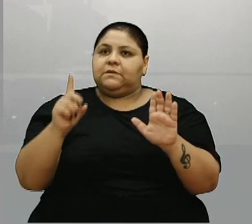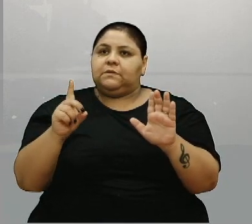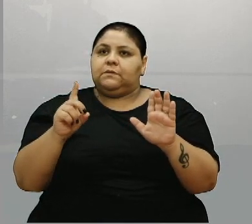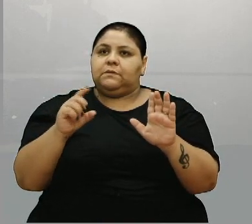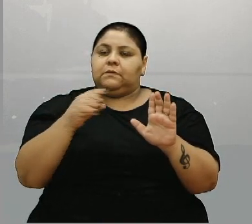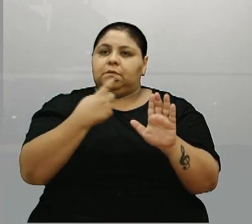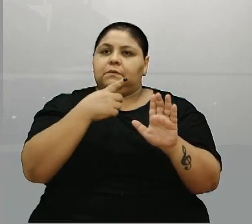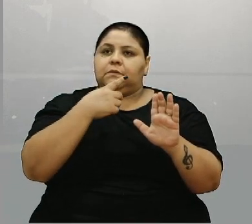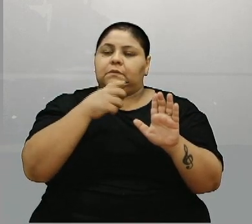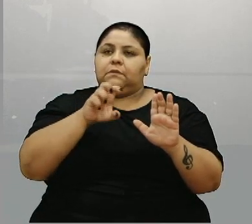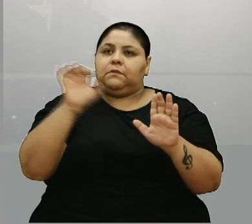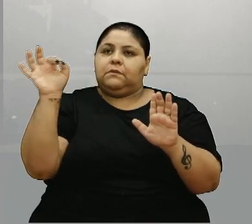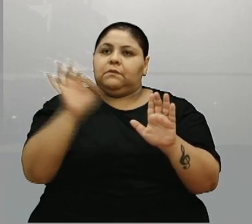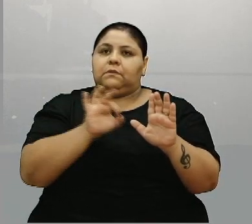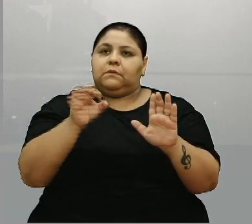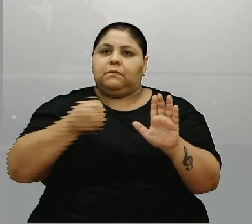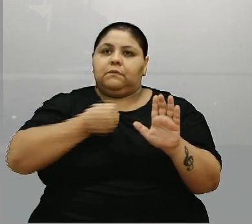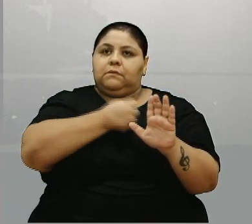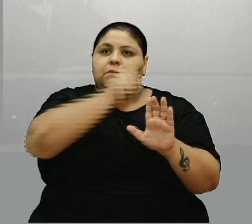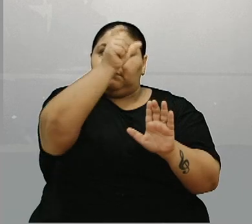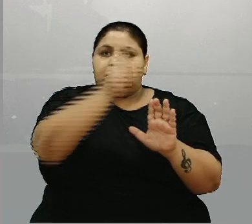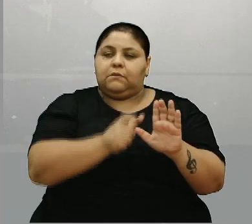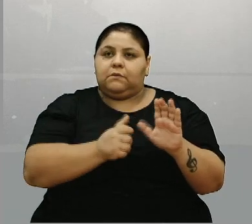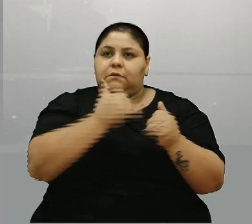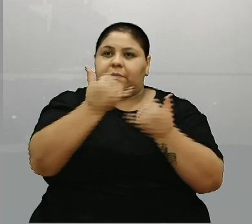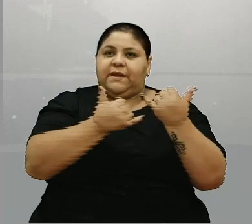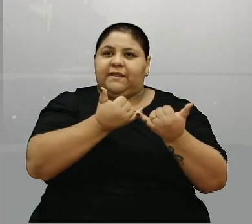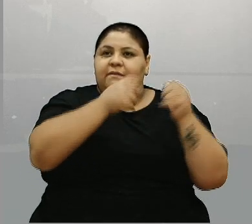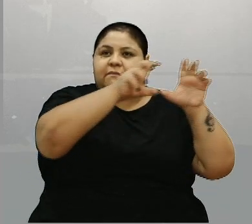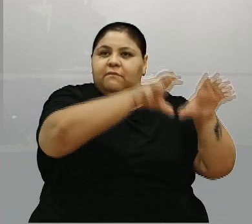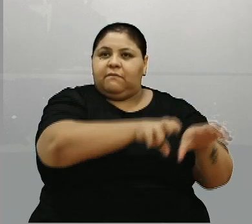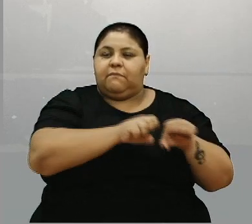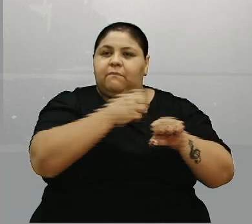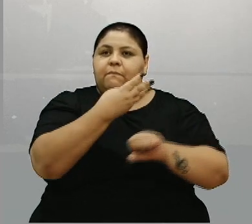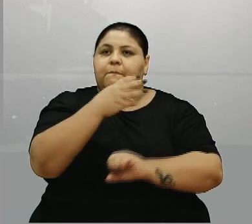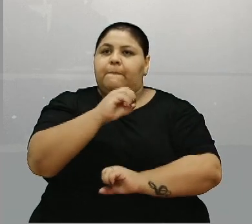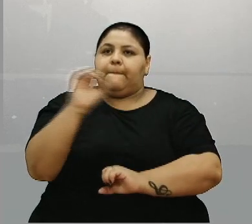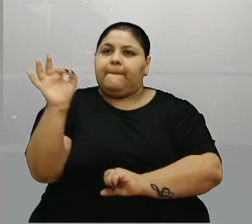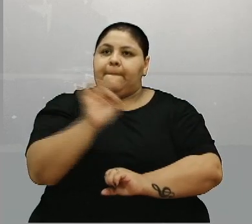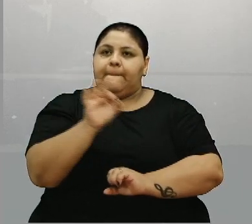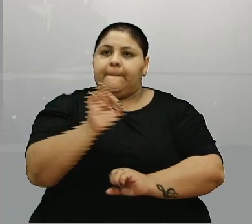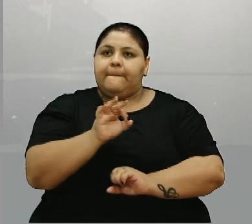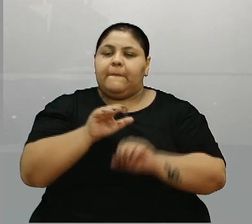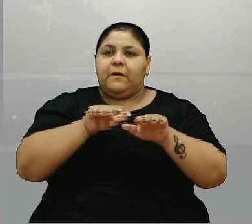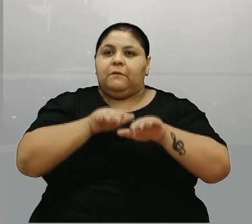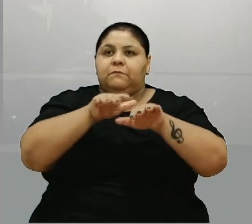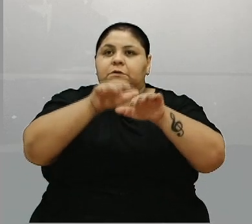15% o número de pessoas em jogos coloniais, 30% o público no desfile,